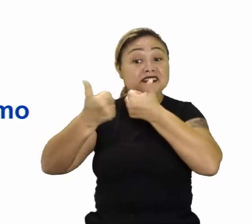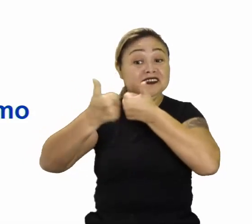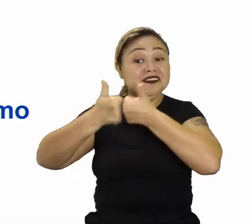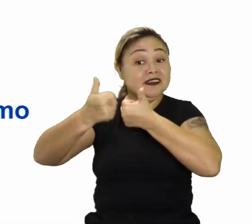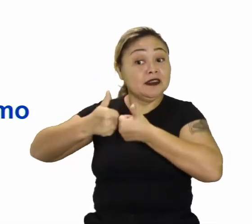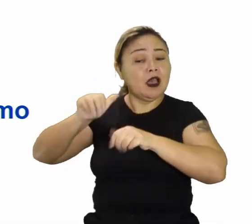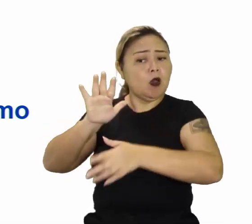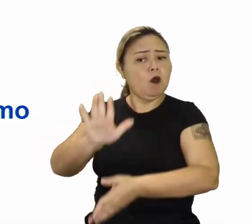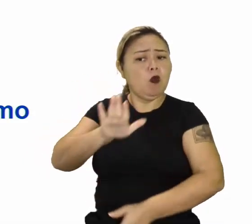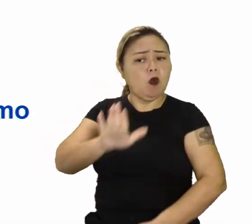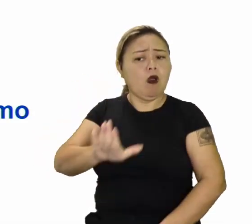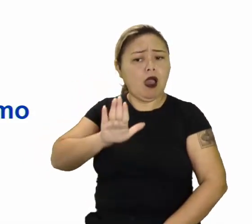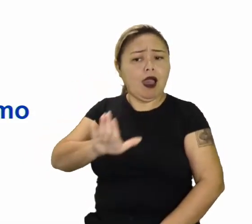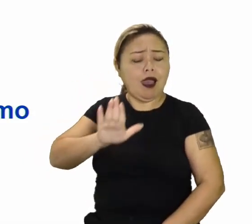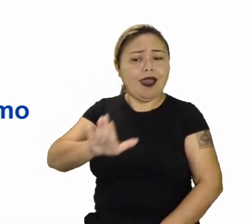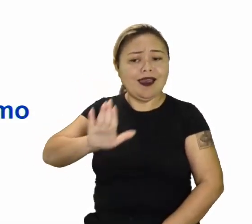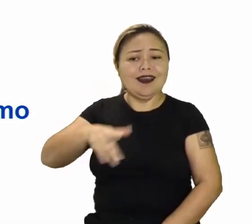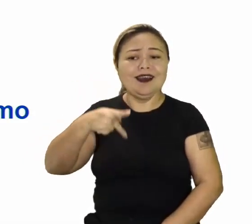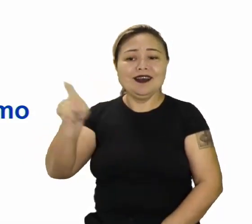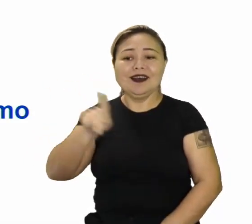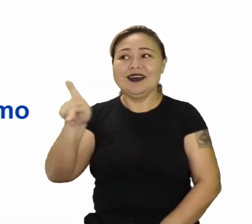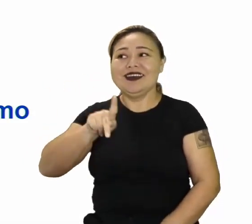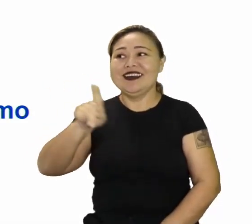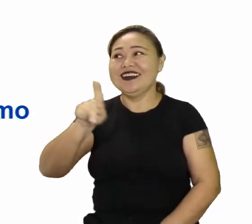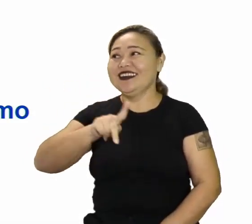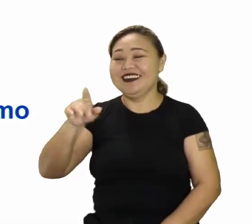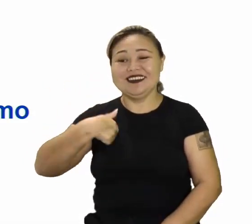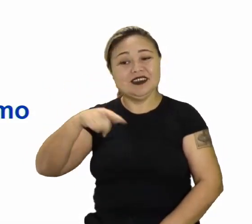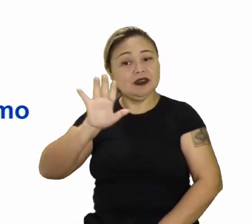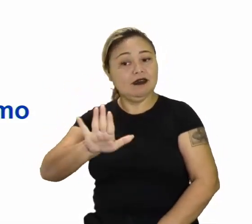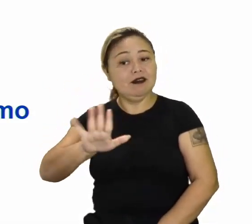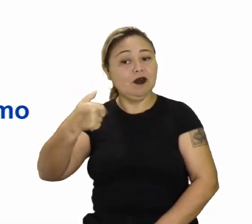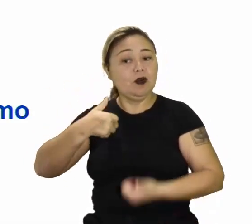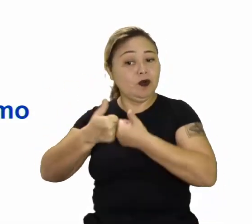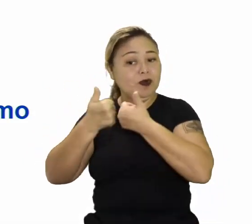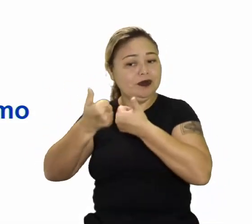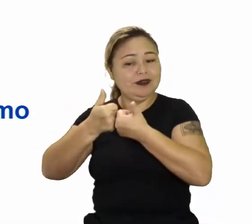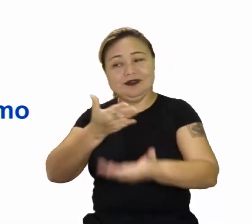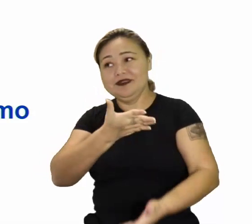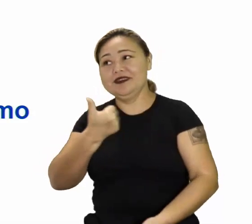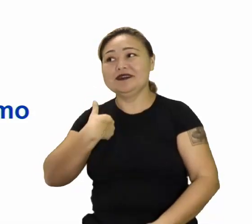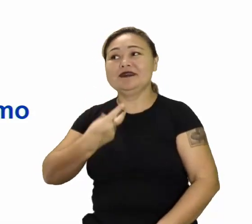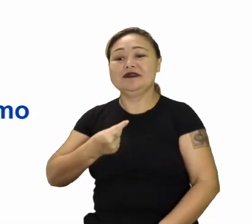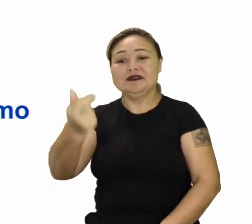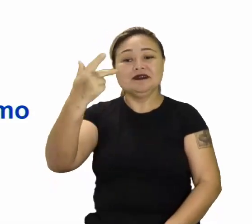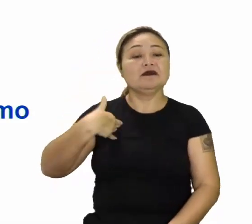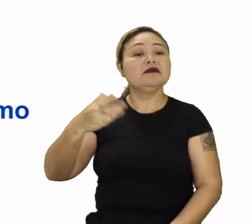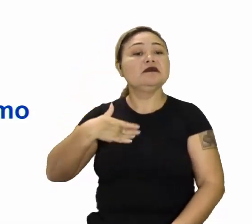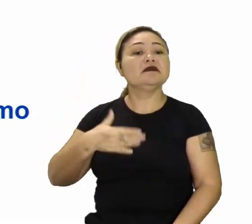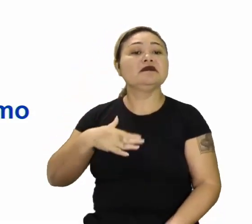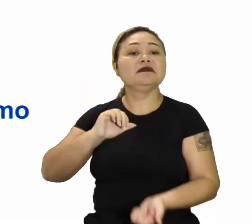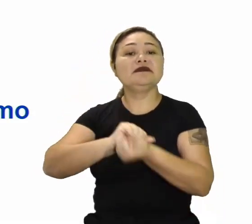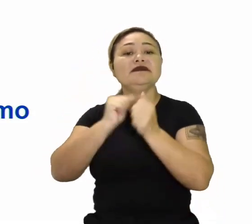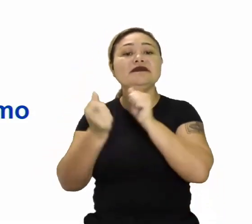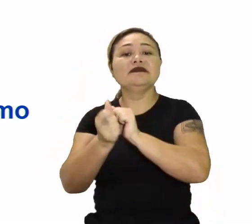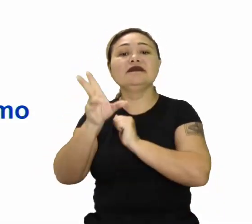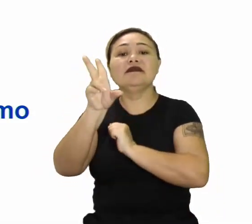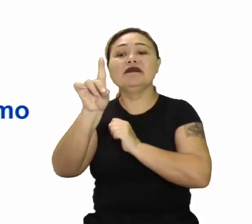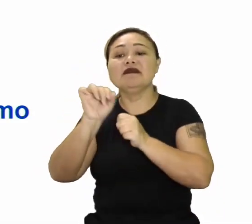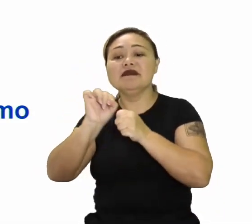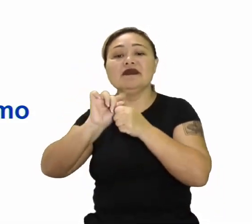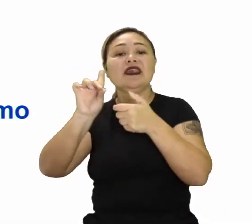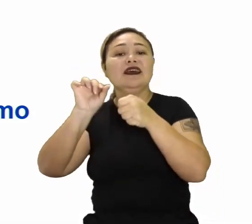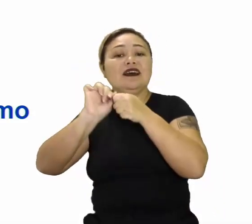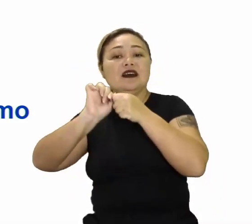pitando aí. E aí, professor? Estou doido. Vai embora. O ônibus está aí. Então, vamos lá. Adequações das datas de